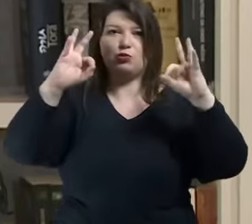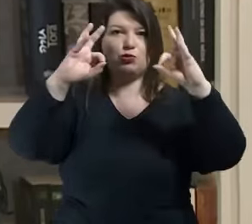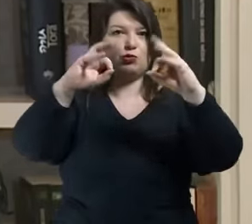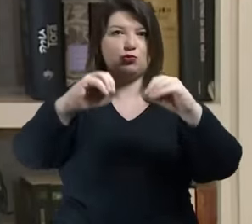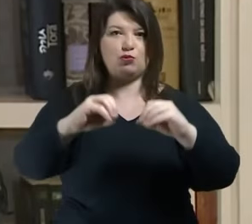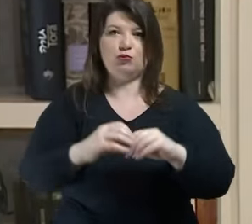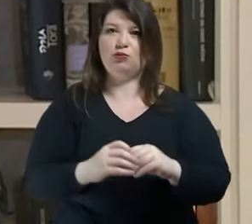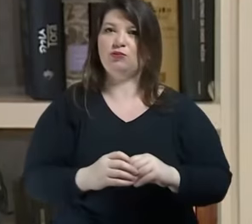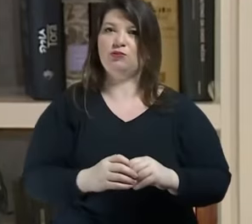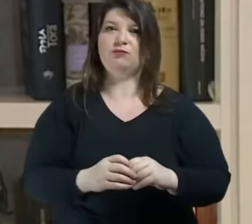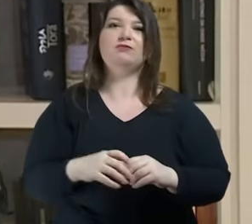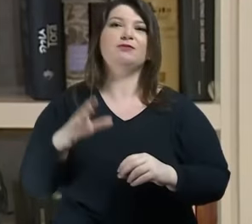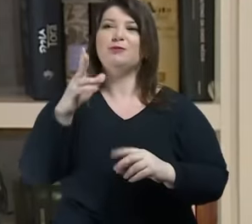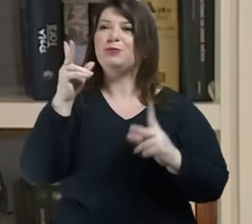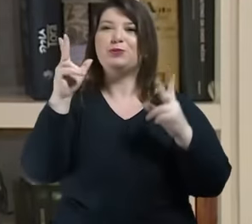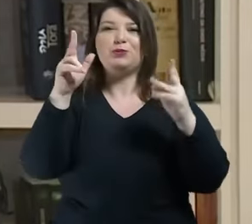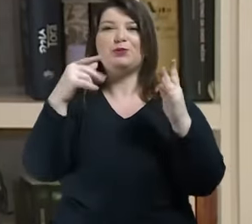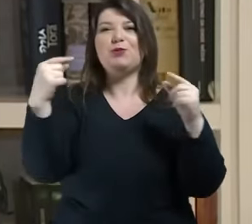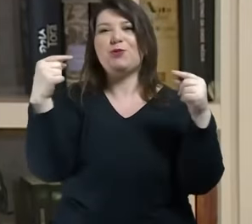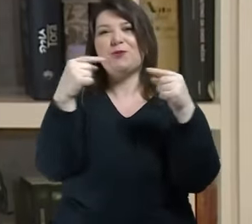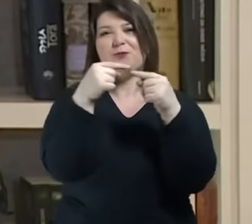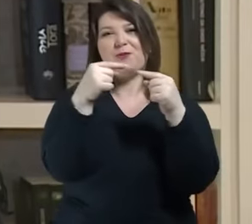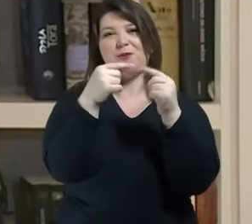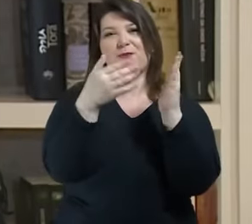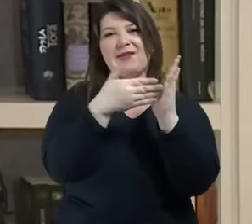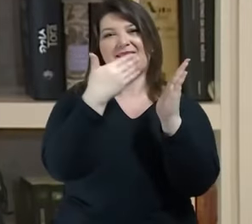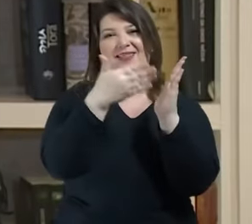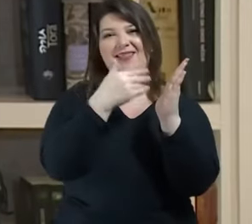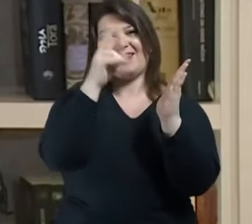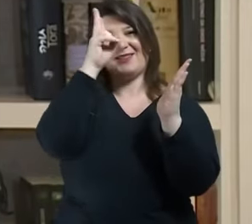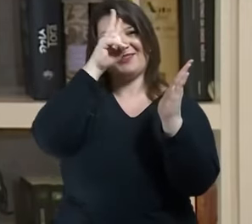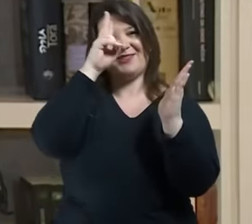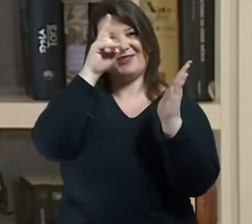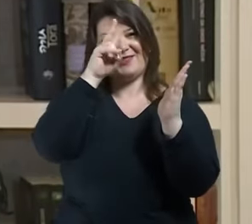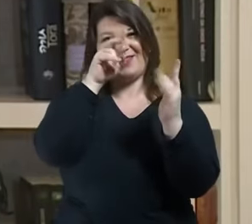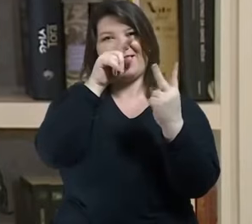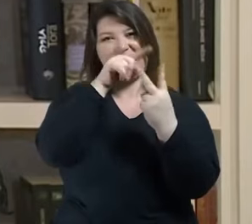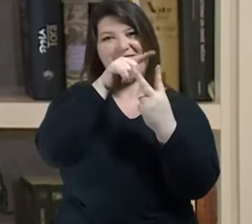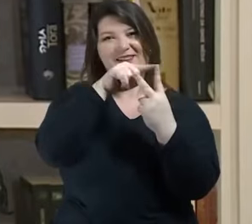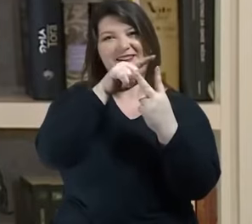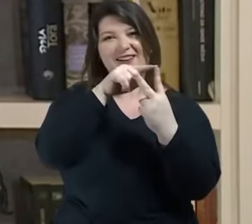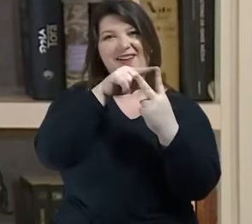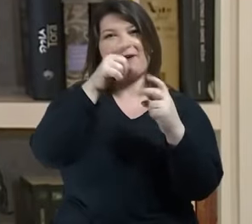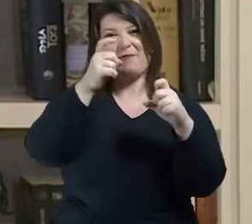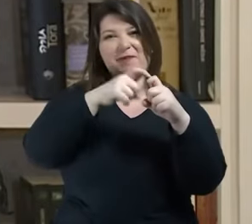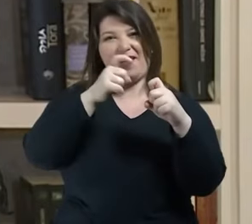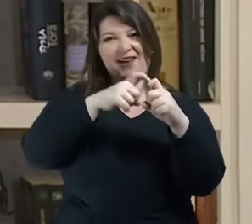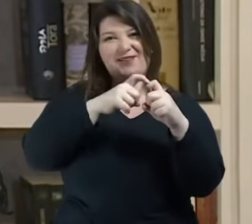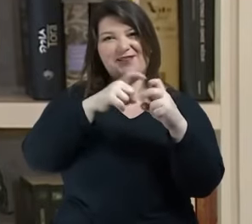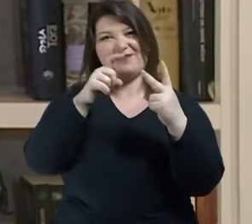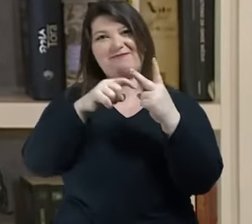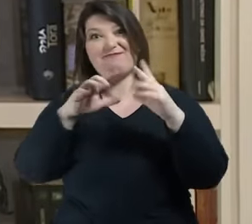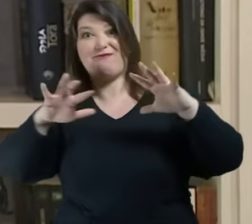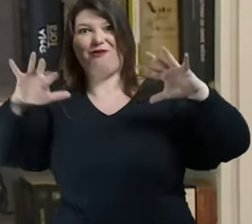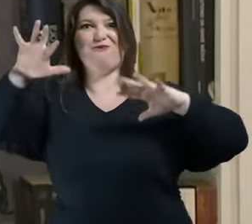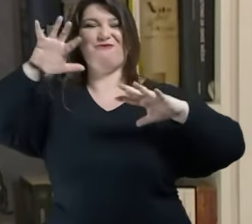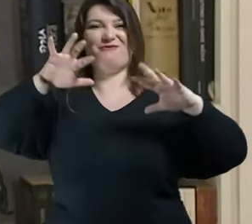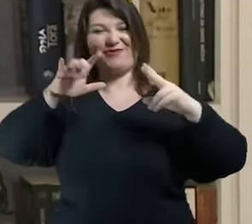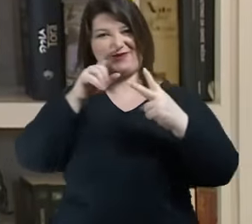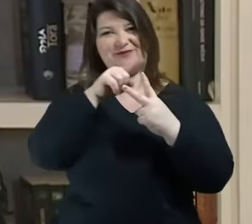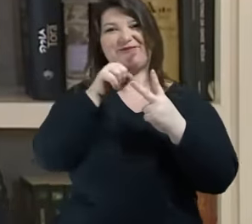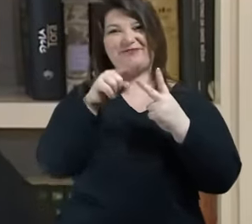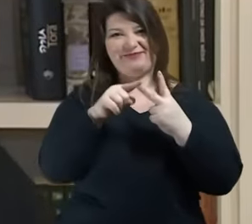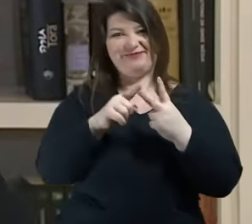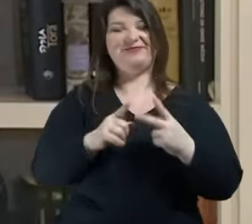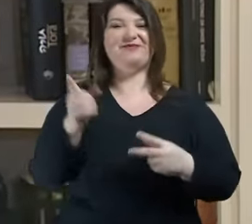Frankenstein todas as criaturas costuradas de partes daqui e dali todos aptos a